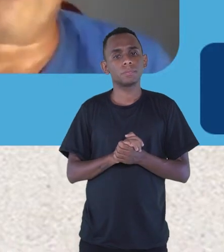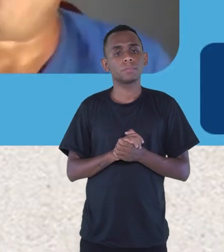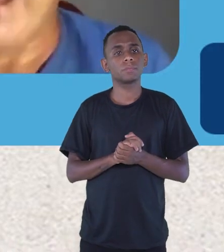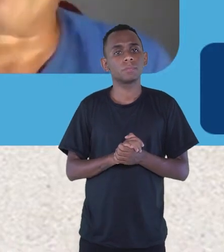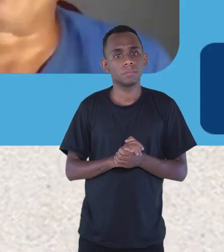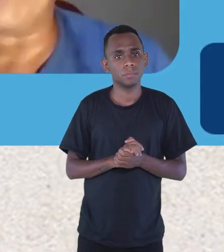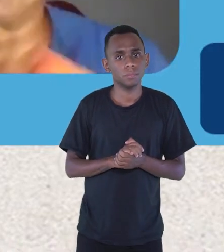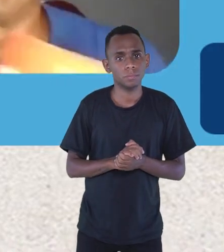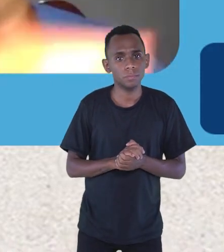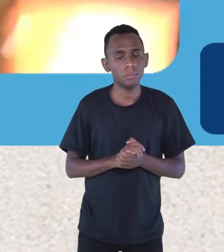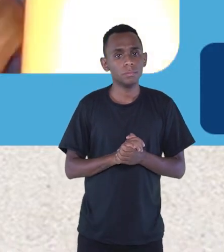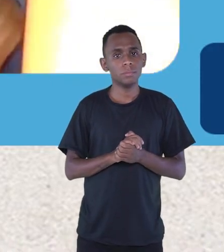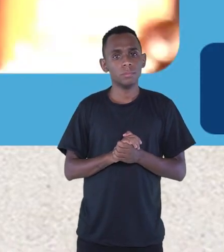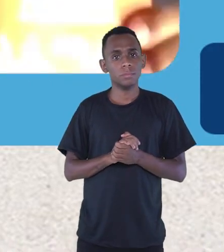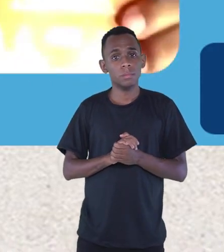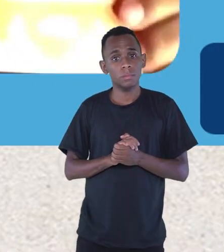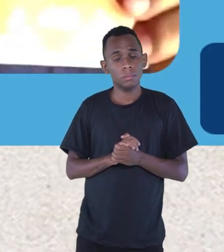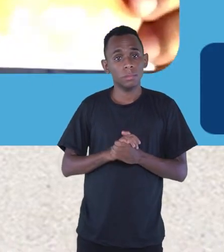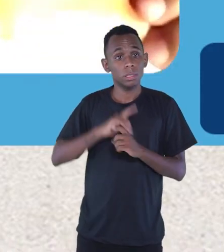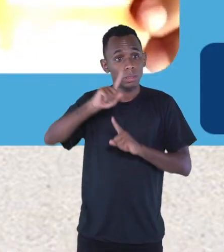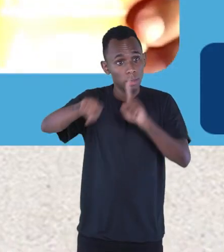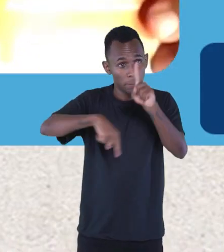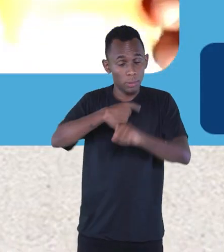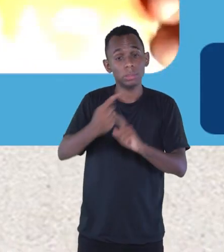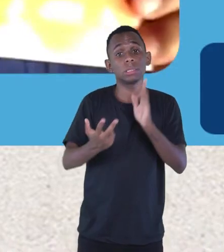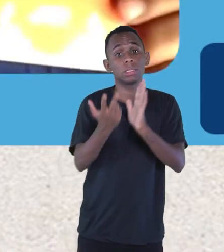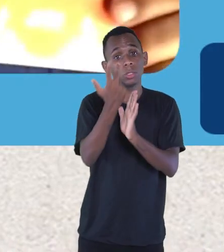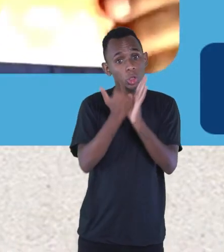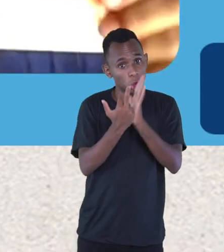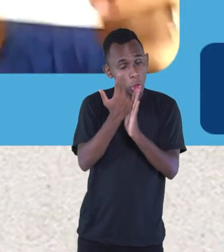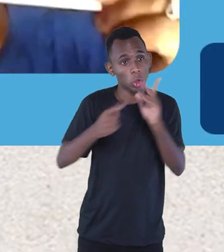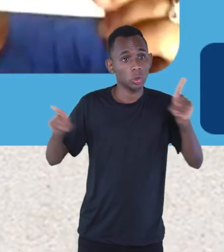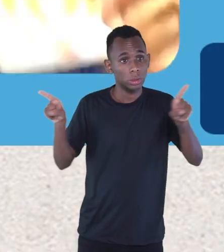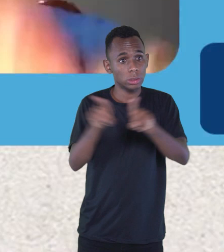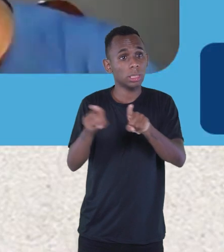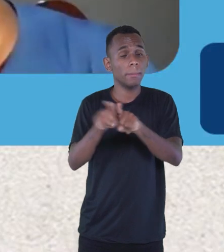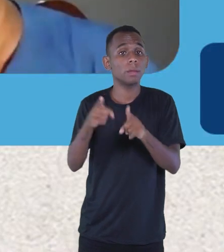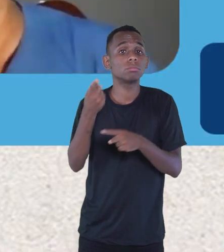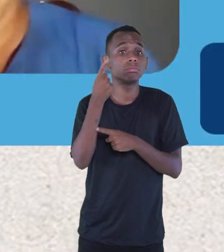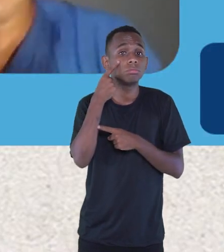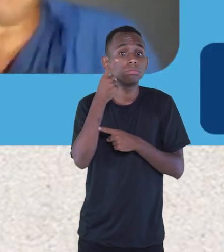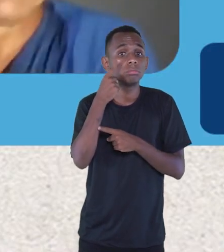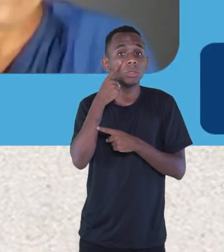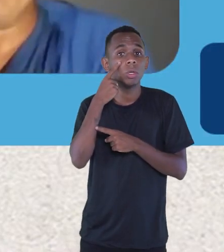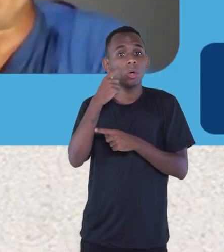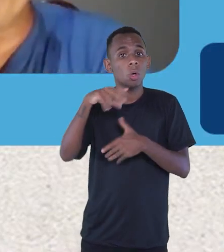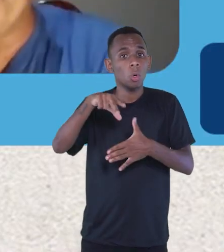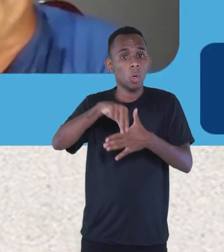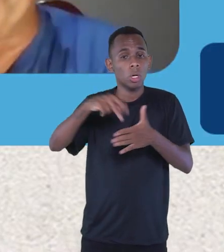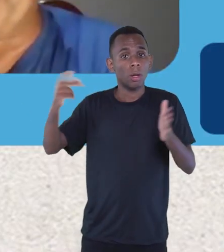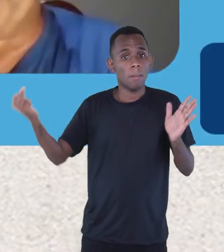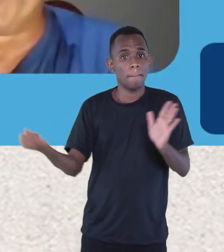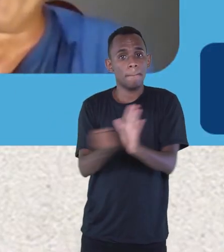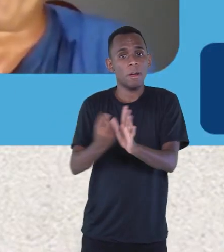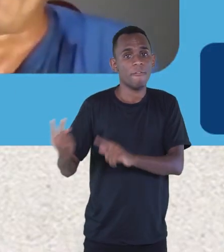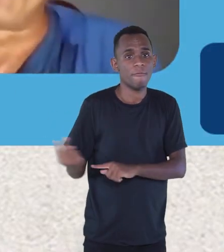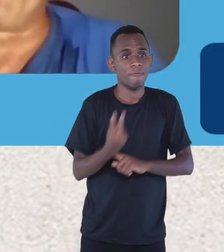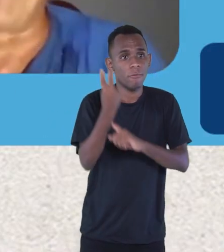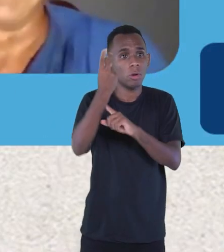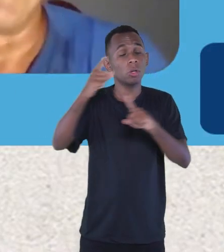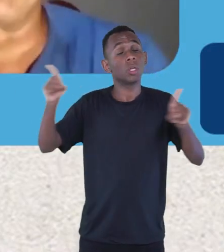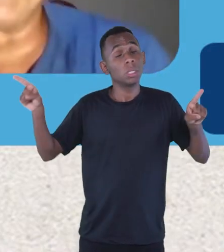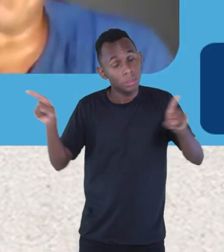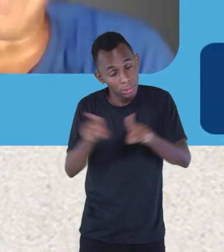vácuo dessas edições, ela ilustrou o cordel patrimonial. E depois, ela ilustra os